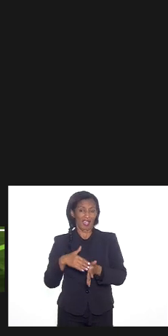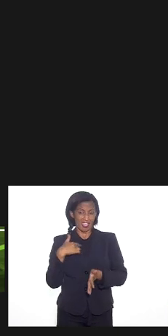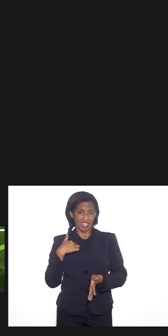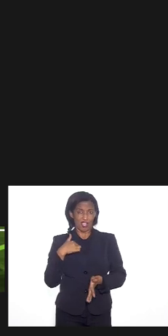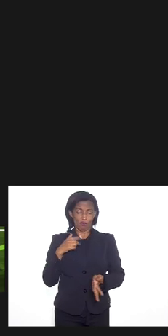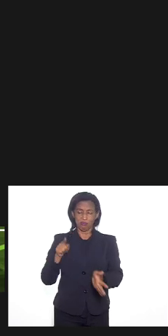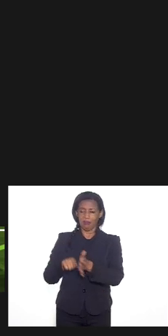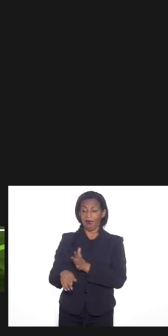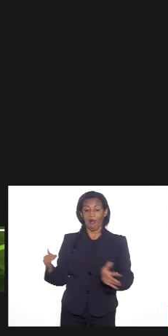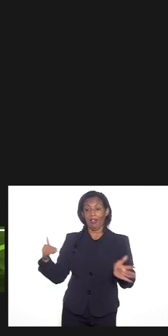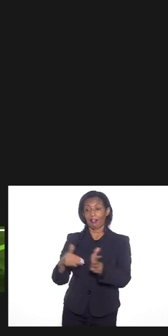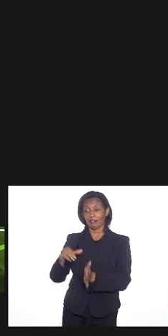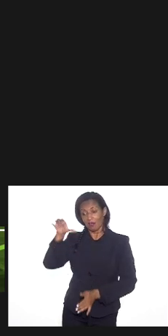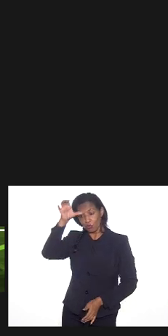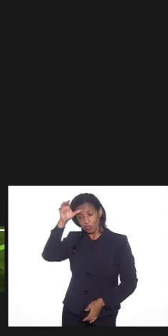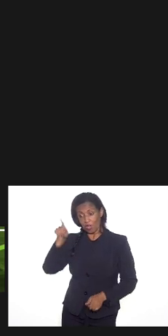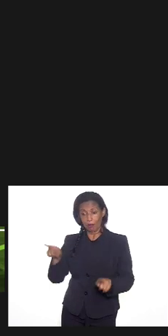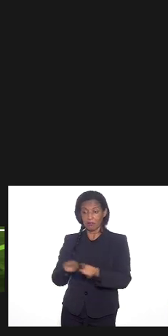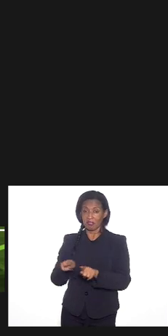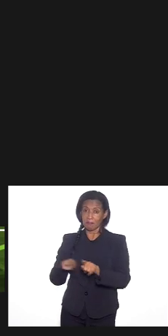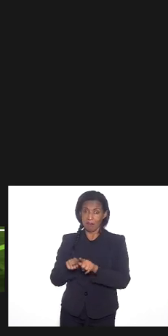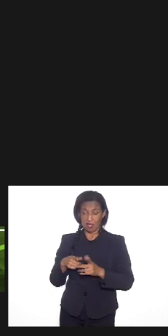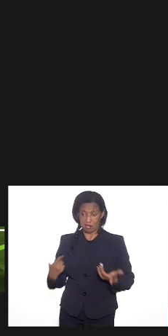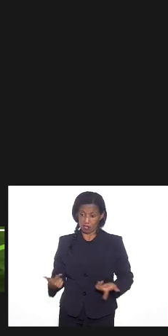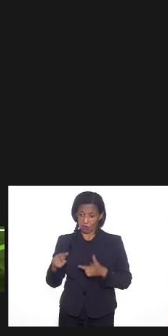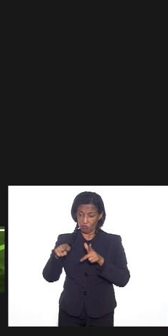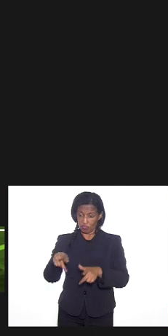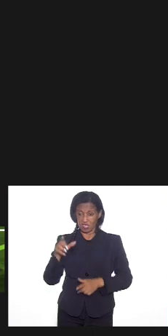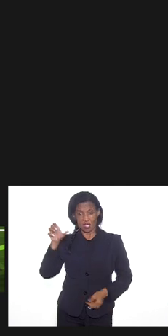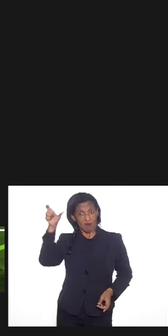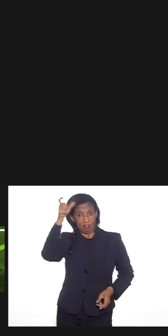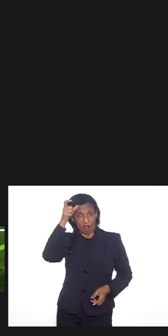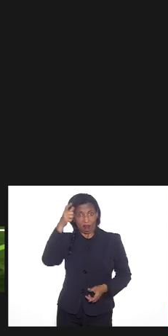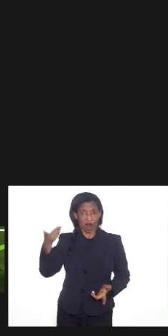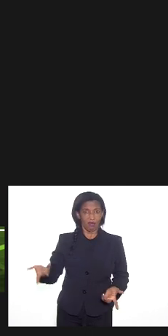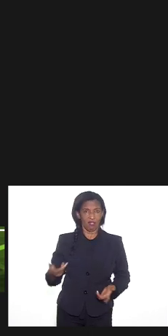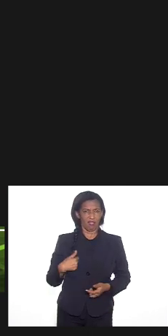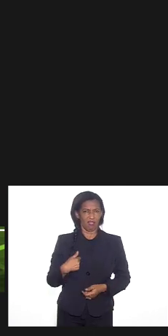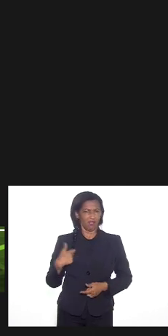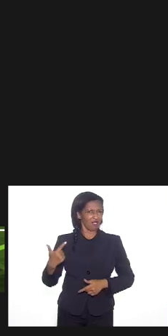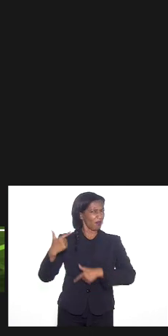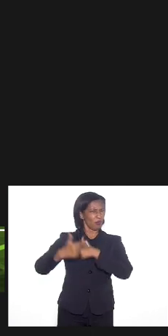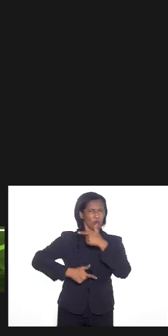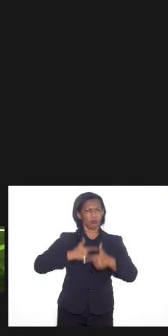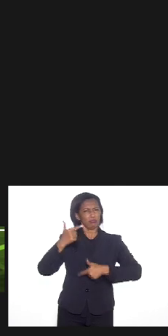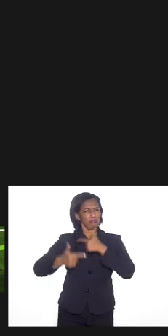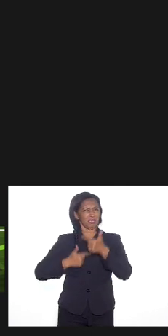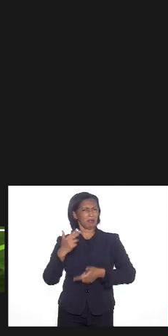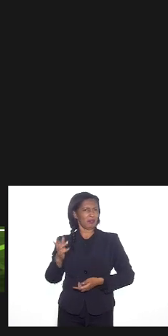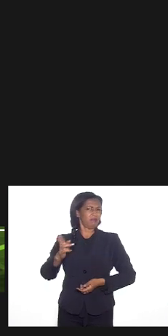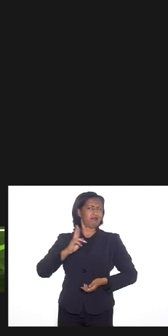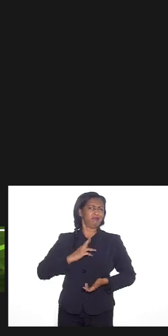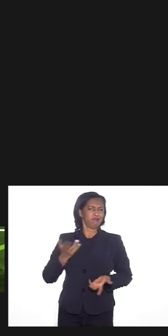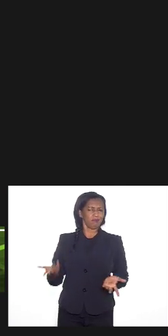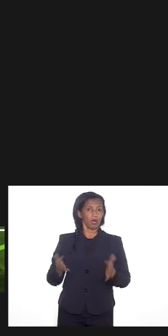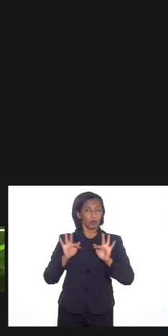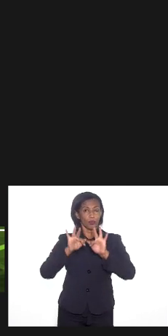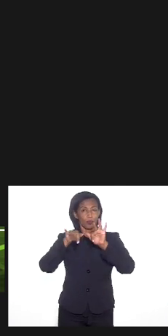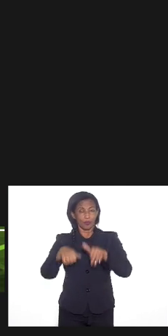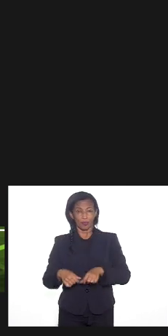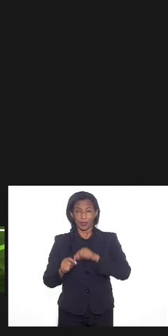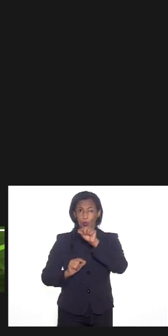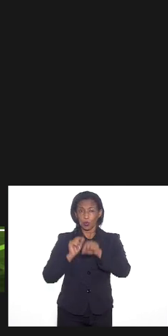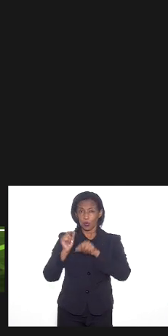é então eu vou considerá-lo satanista aí e dava muito trabalho pra isso no fim o que eu